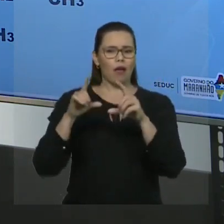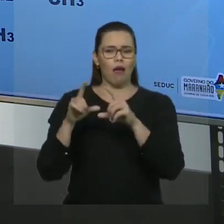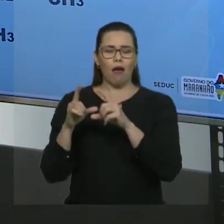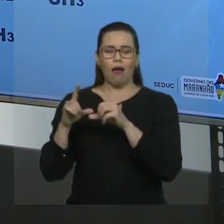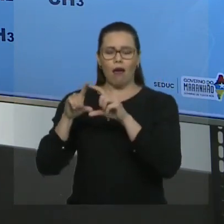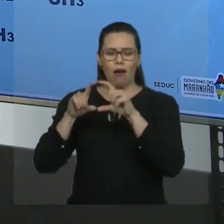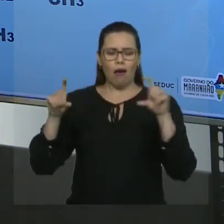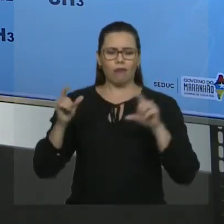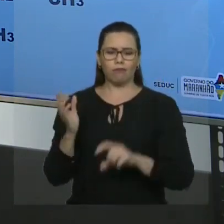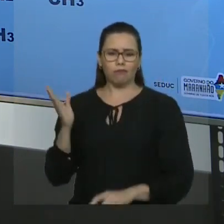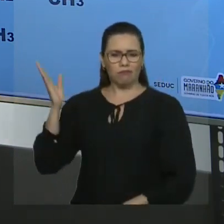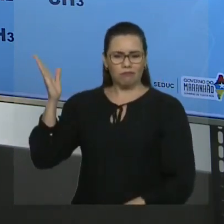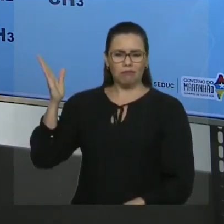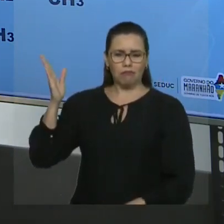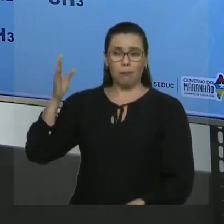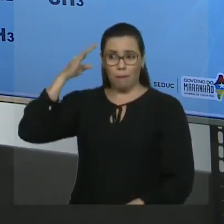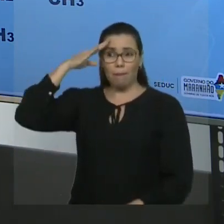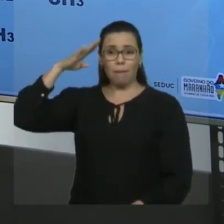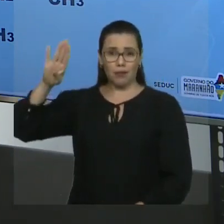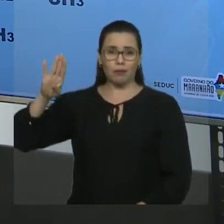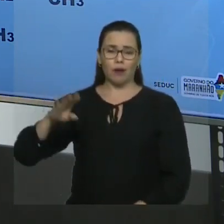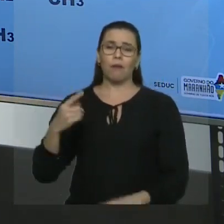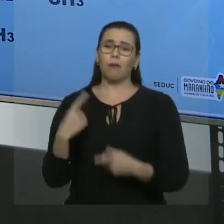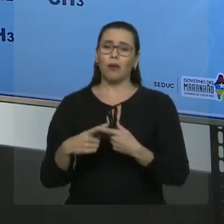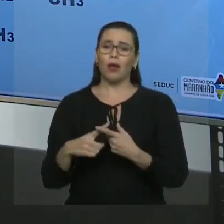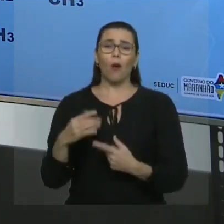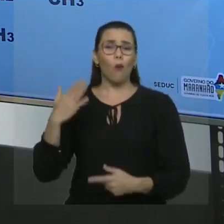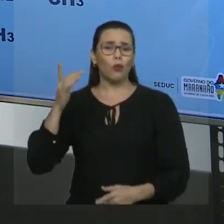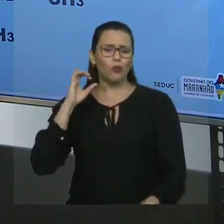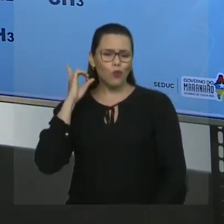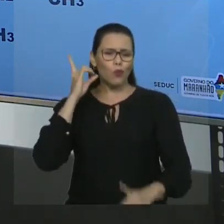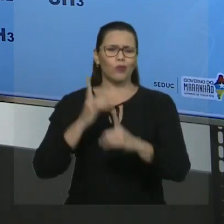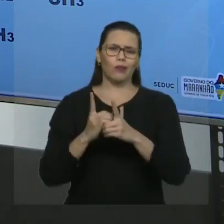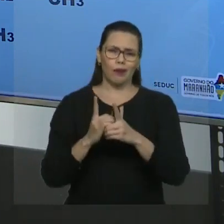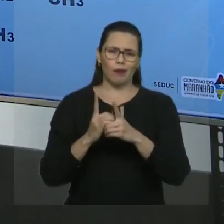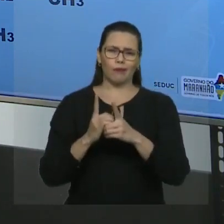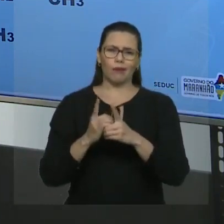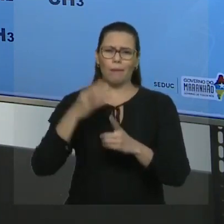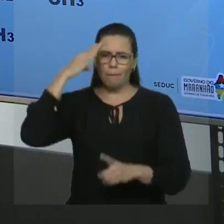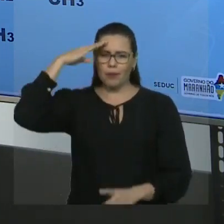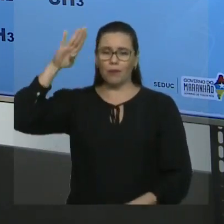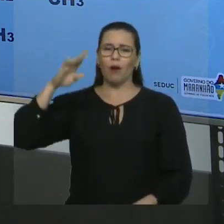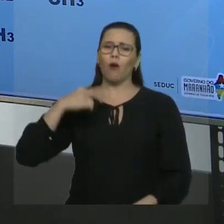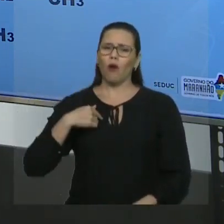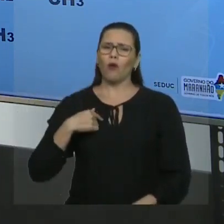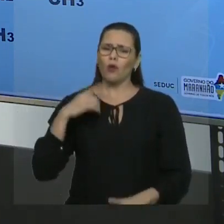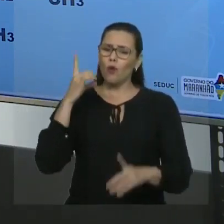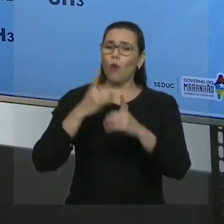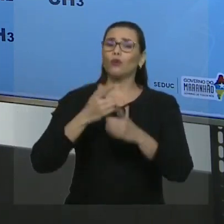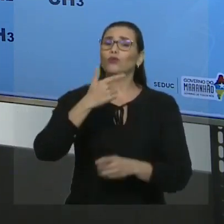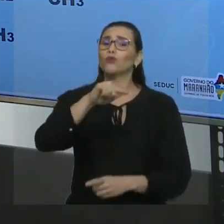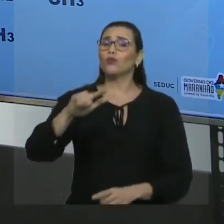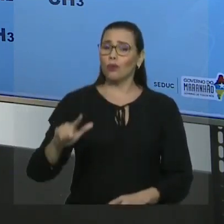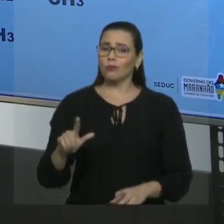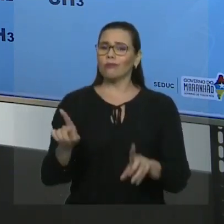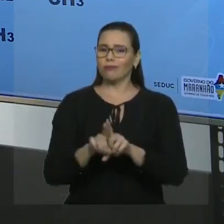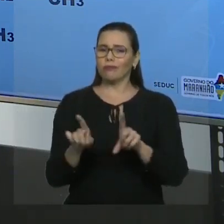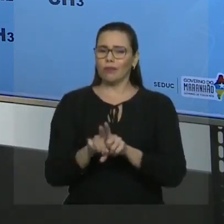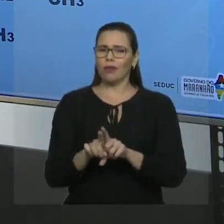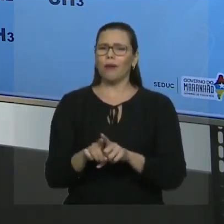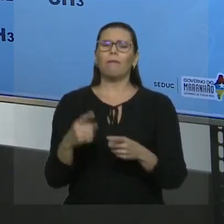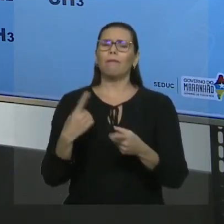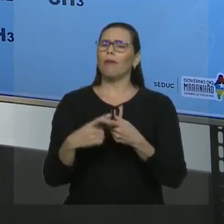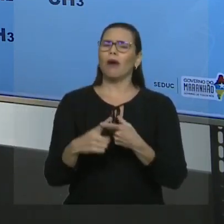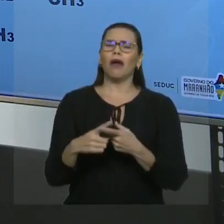Por que eu tenho que achar a cadeia principal? Porque na hora que eu acho a cadeia principal, eu acho as ramificações ligadas a ela. E por que eu tenho que numerar a cadeia